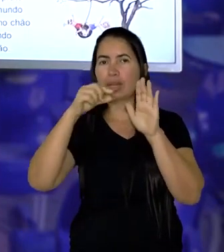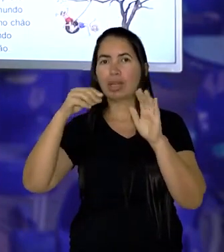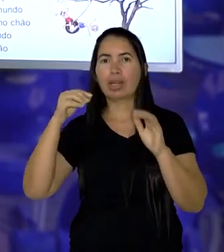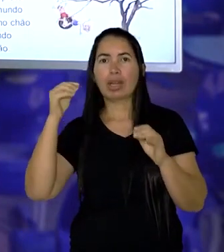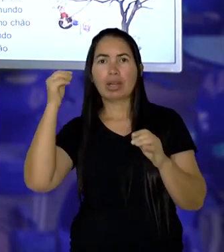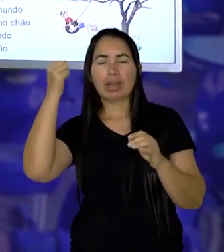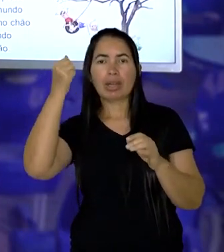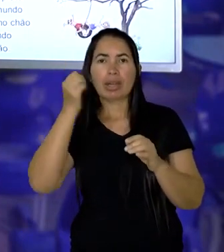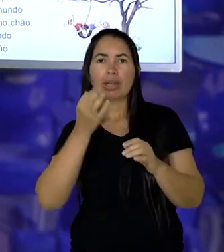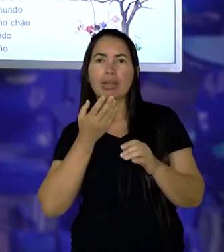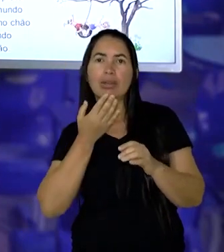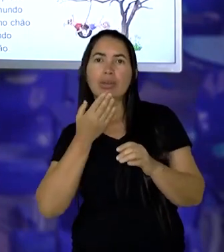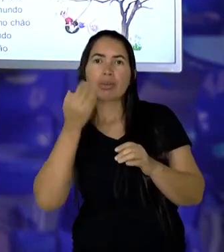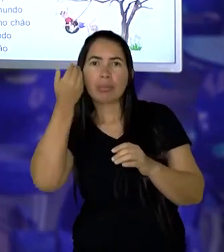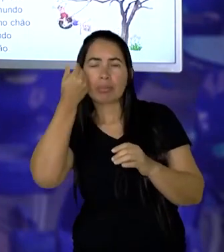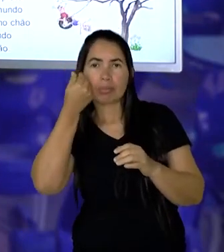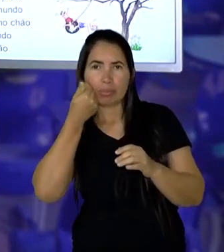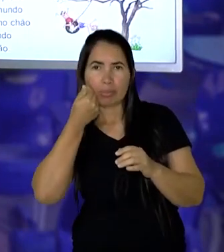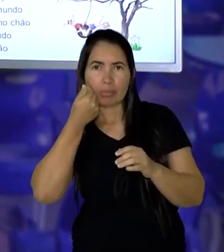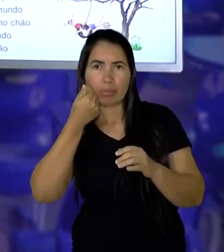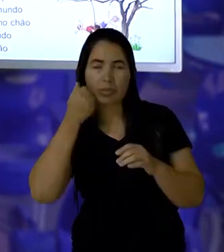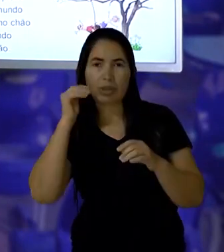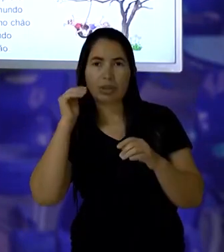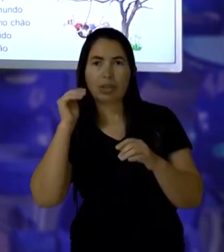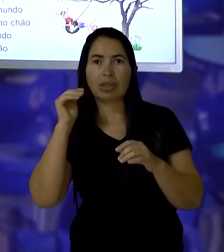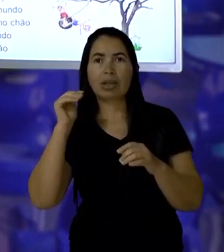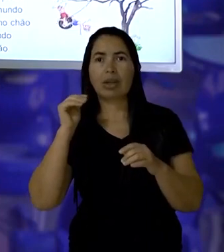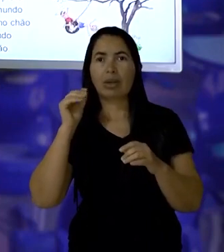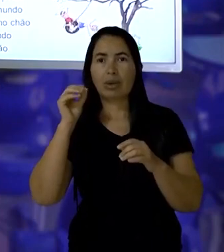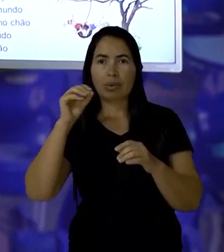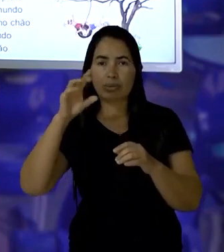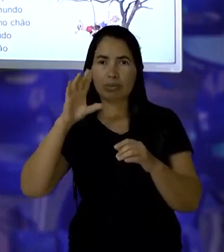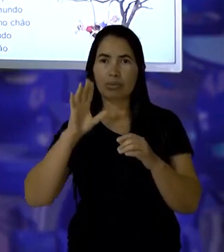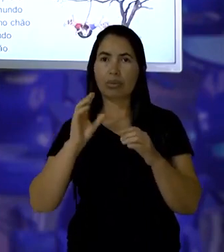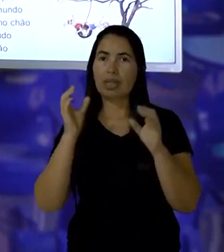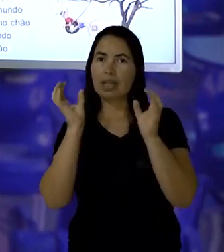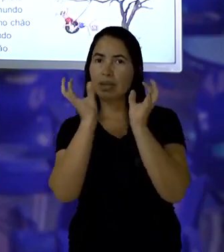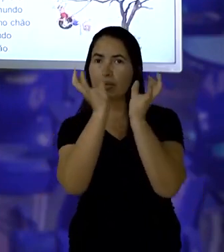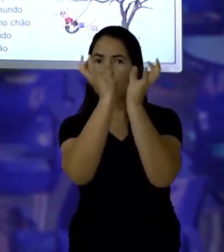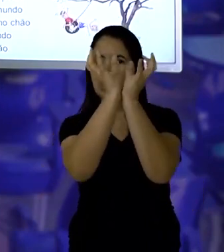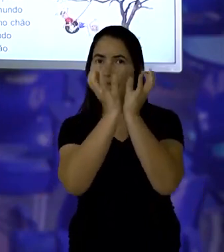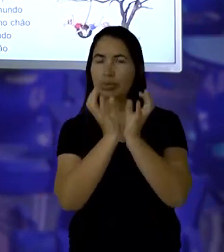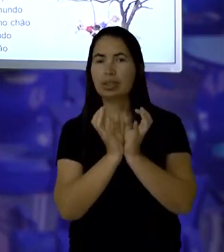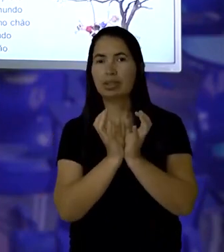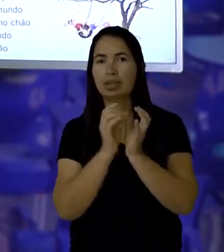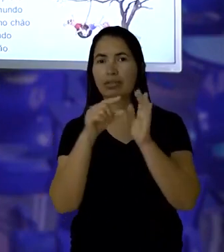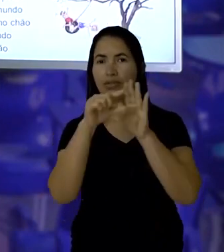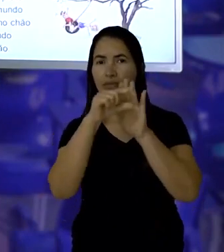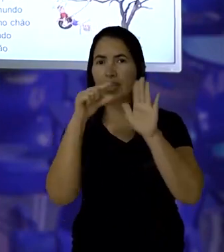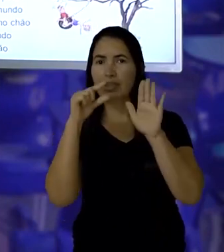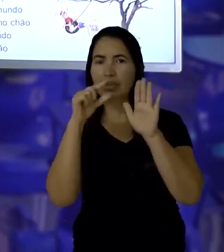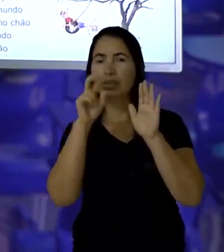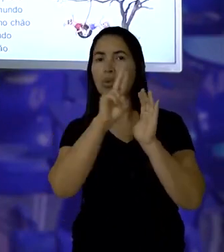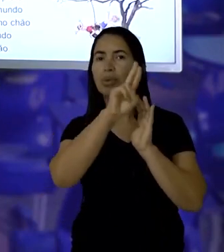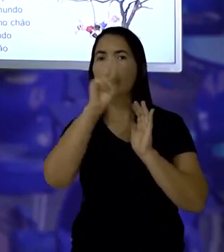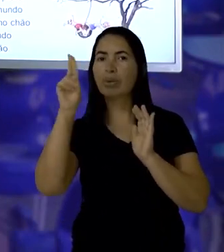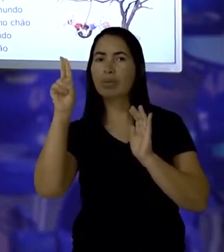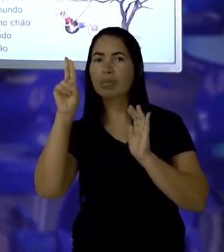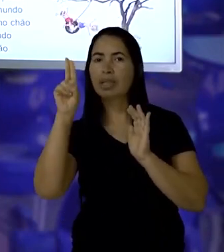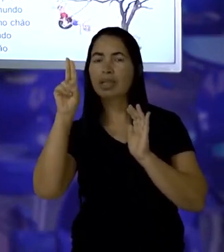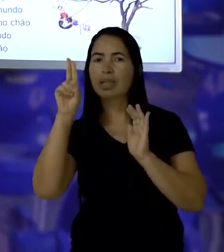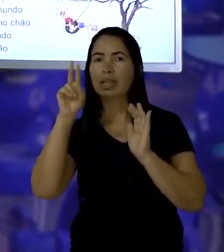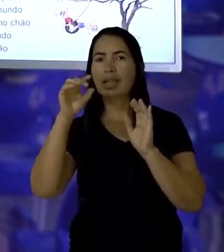Mulata, ruiva, amarela, outro verso. Cada conjuntinho de versos nós